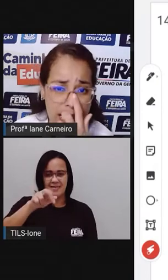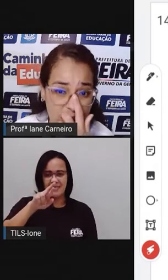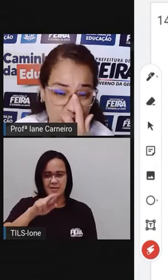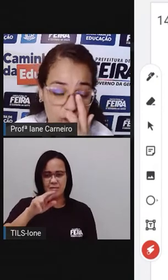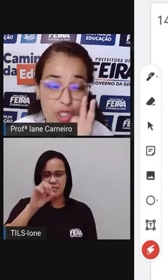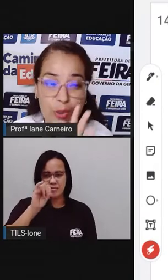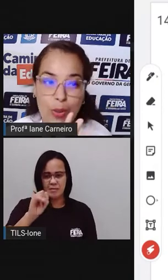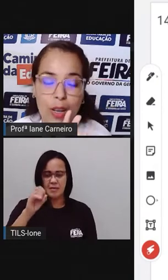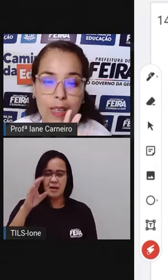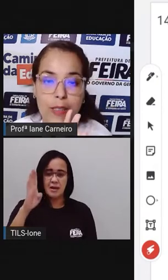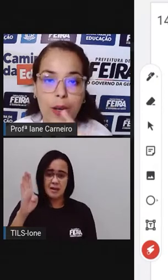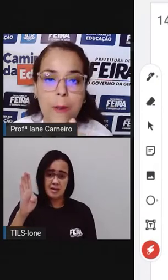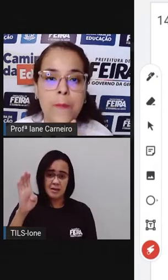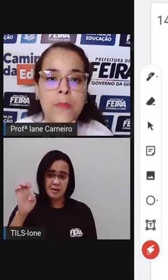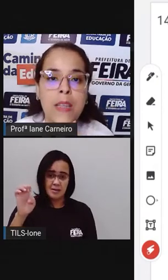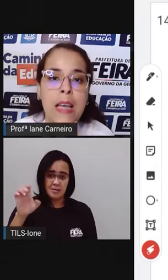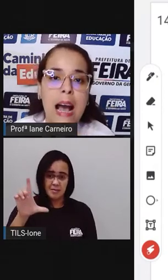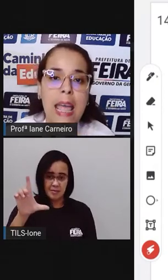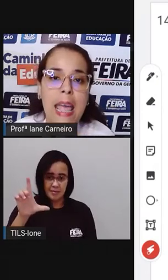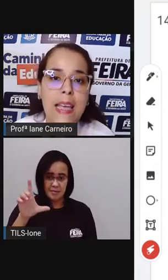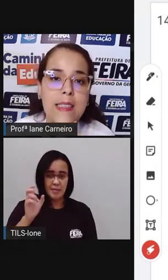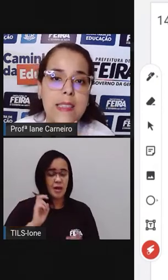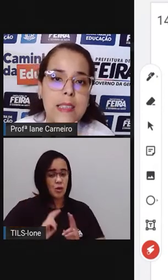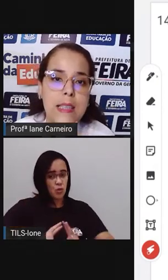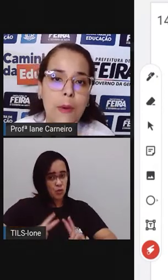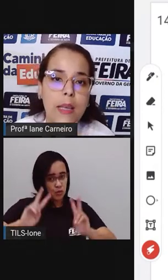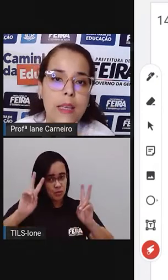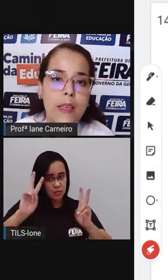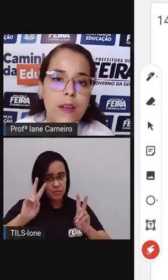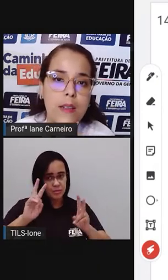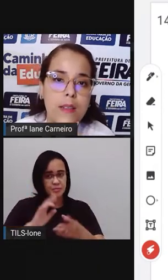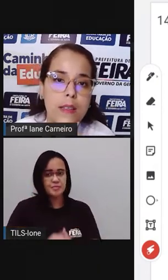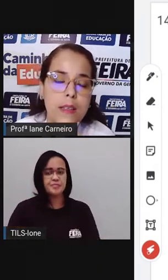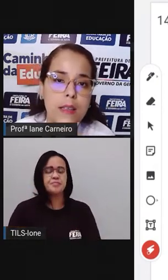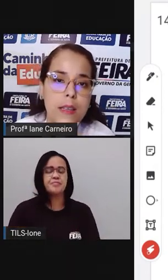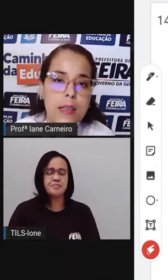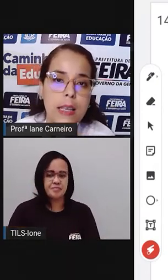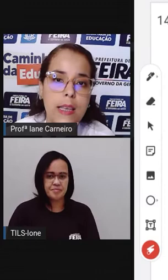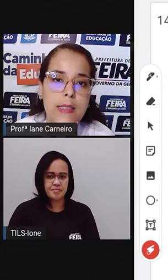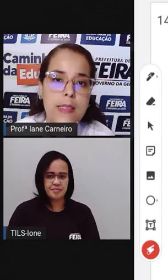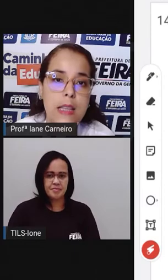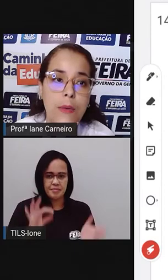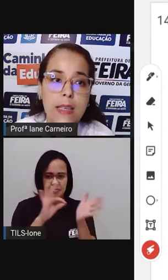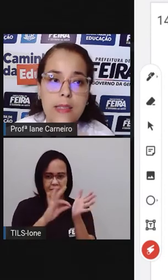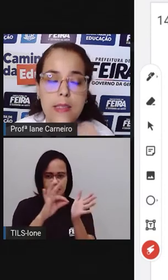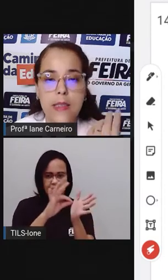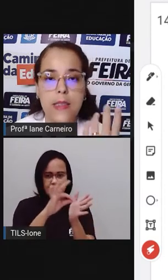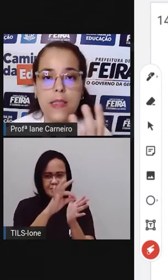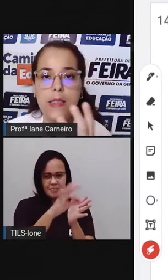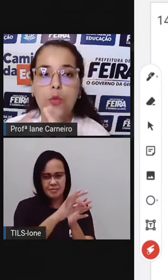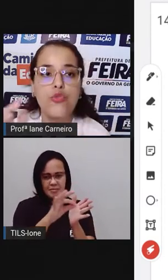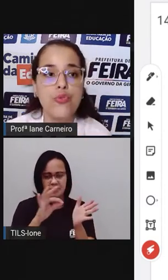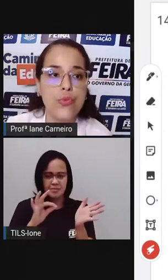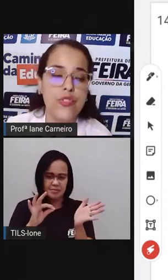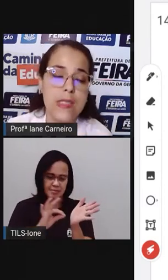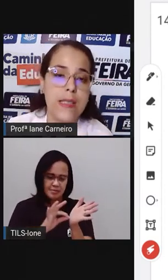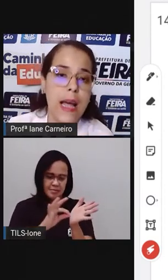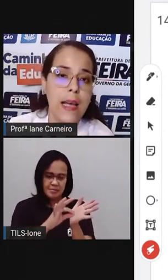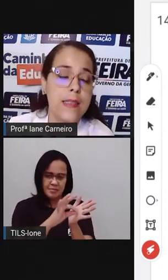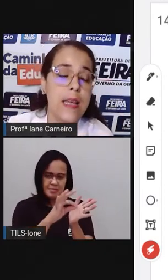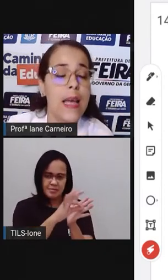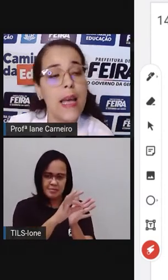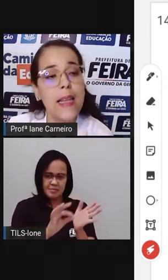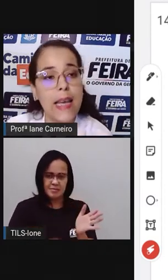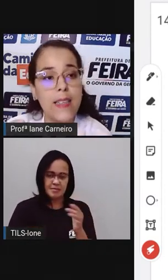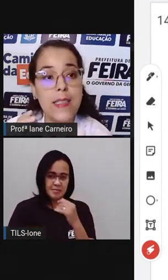E aí, continua. Olha só. Esse sinal aqui, ó... Esse sinal, esse conjunto de